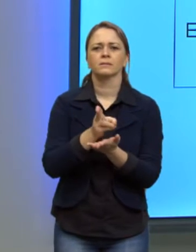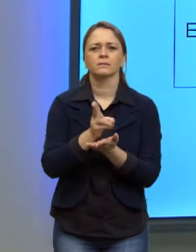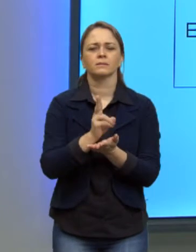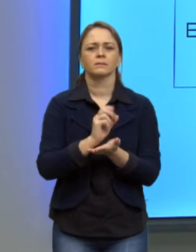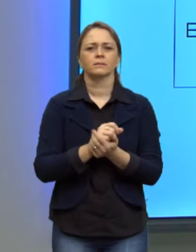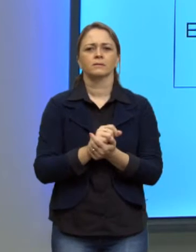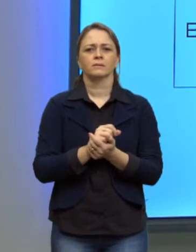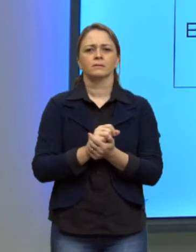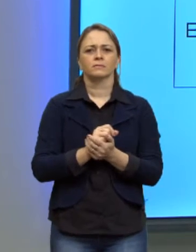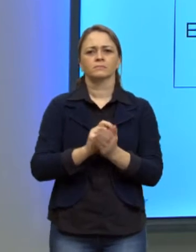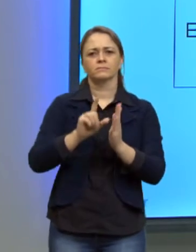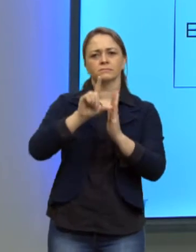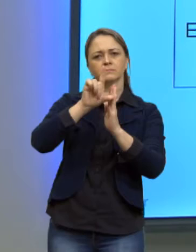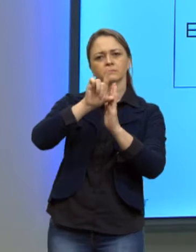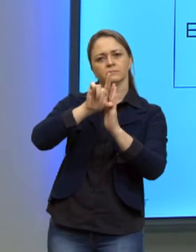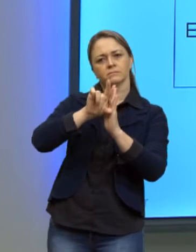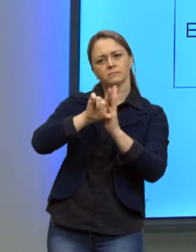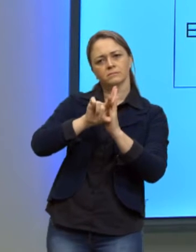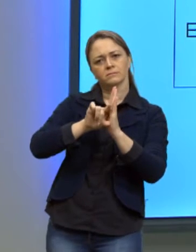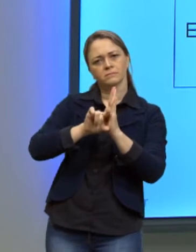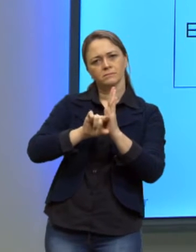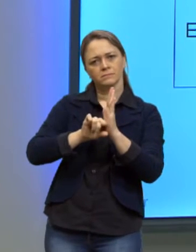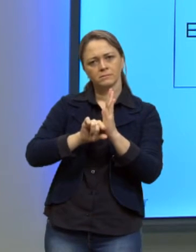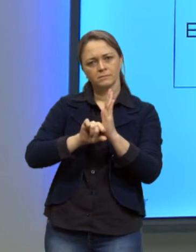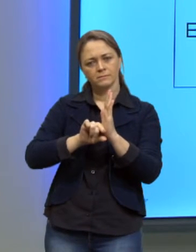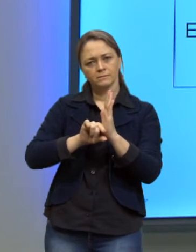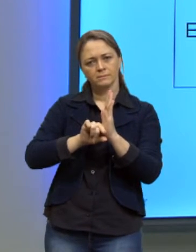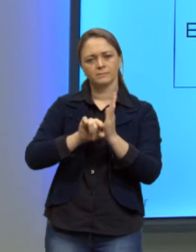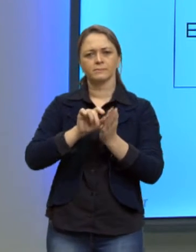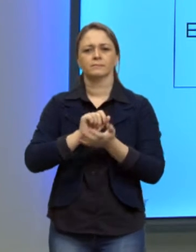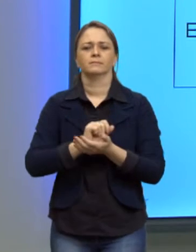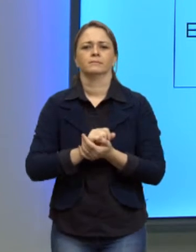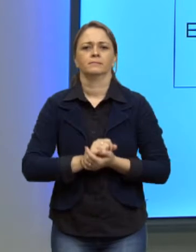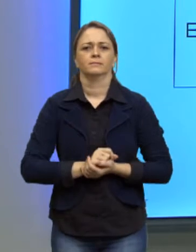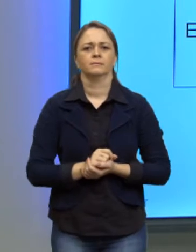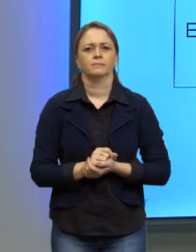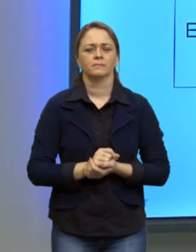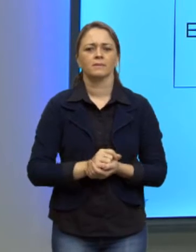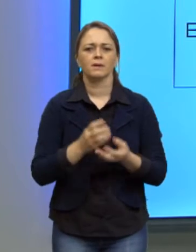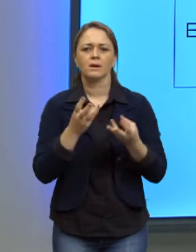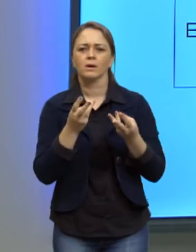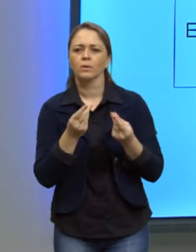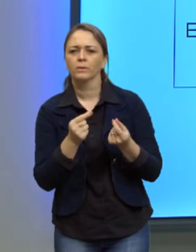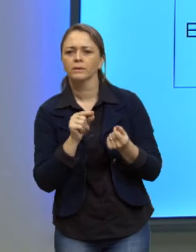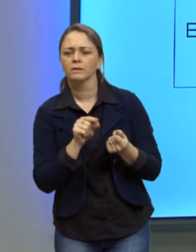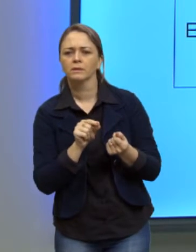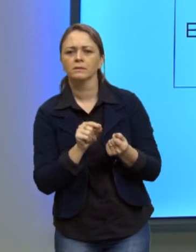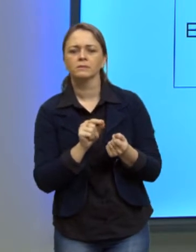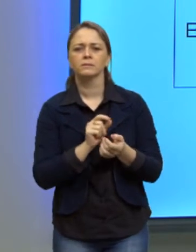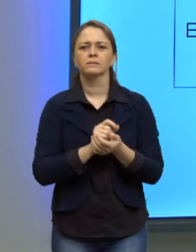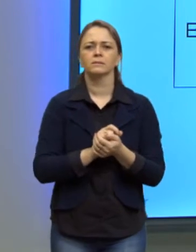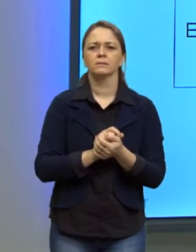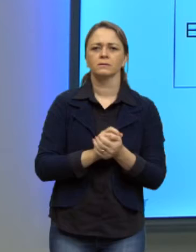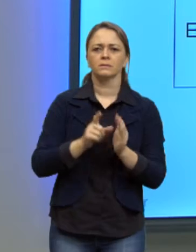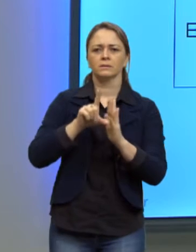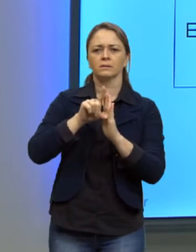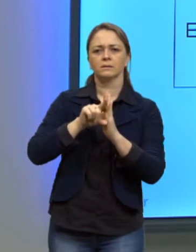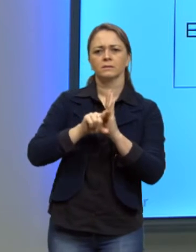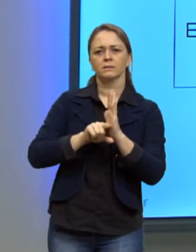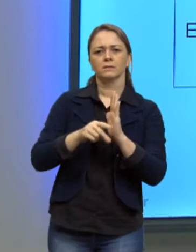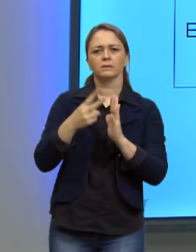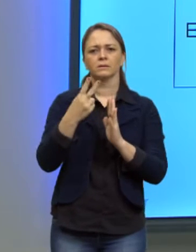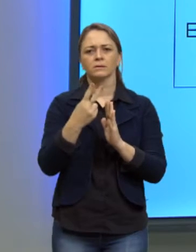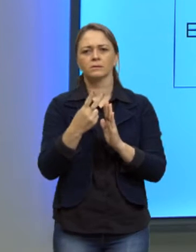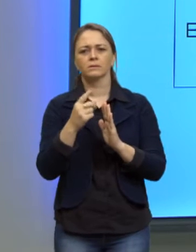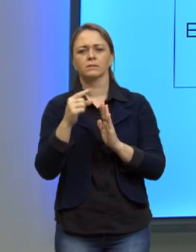decrescente, ela está diminuindo. Ela está diminuindo de quanto em quanto? Ela está diminuindo de 2